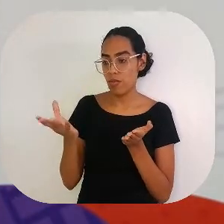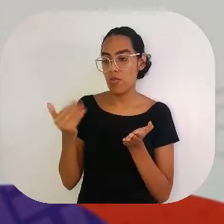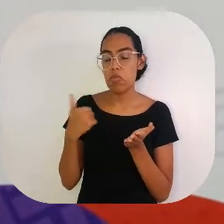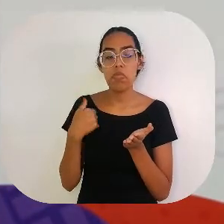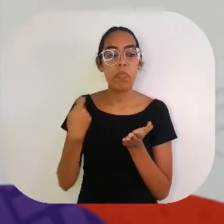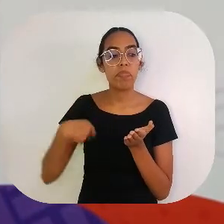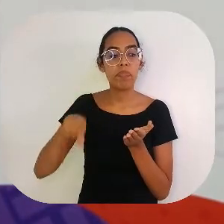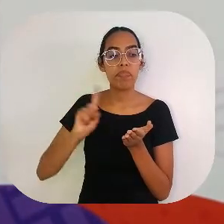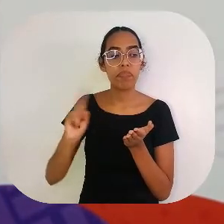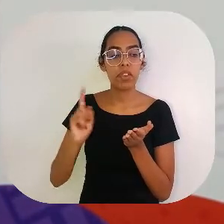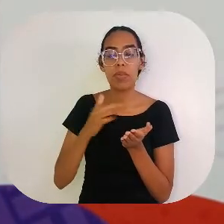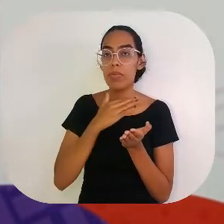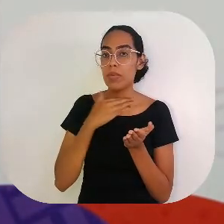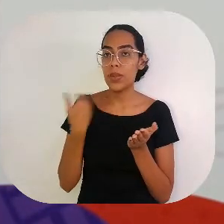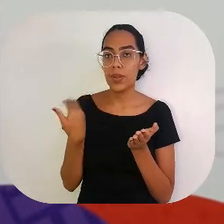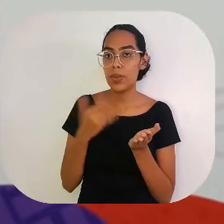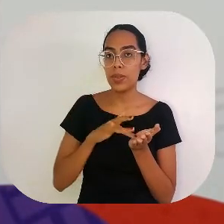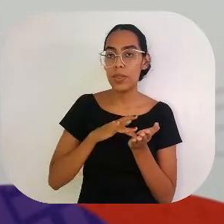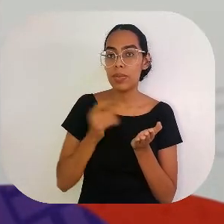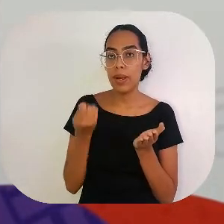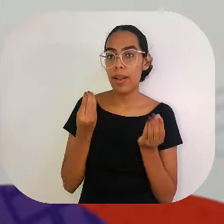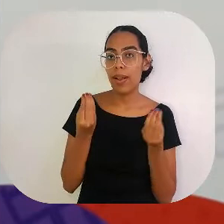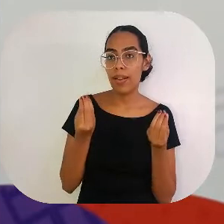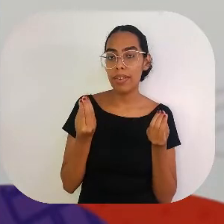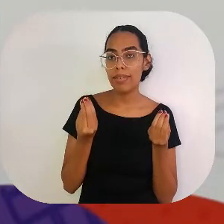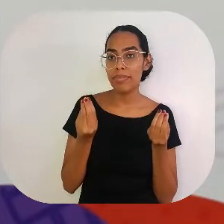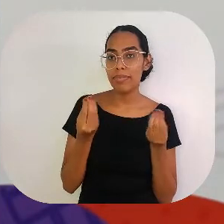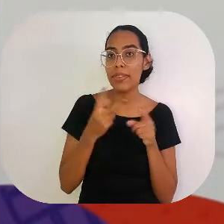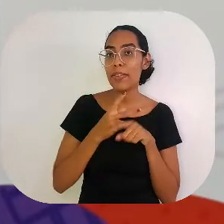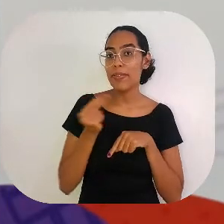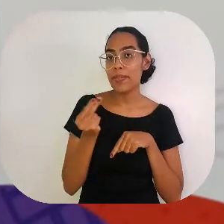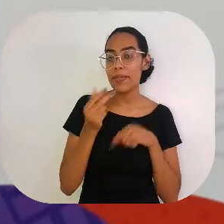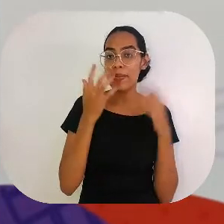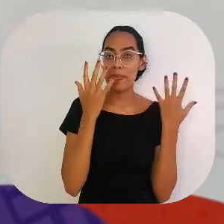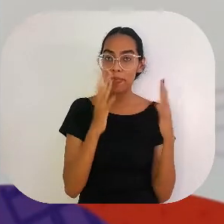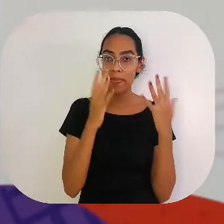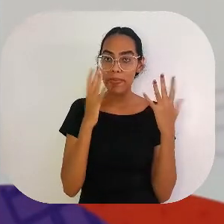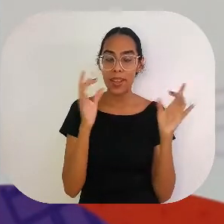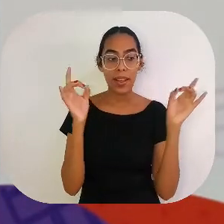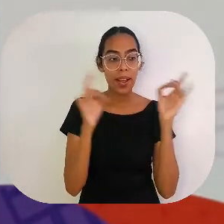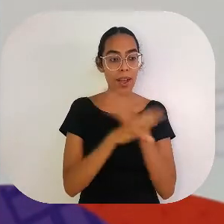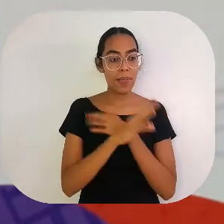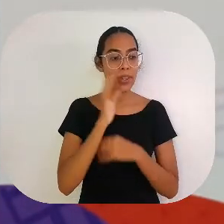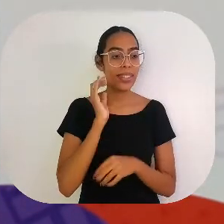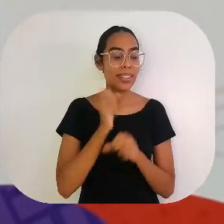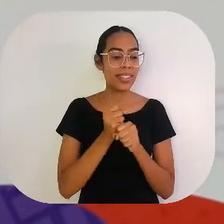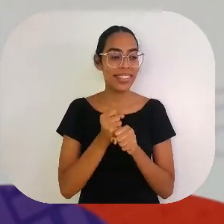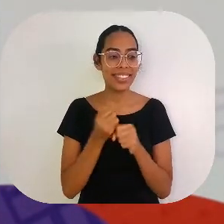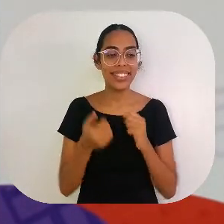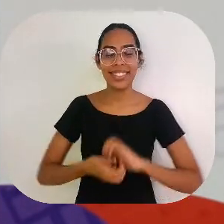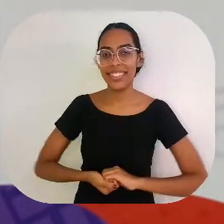dividiram, a conta ficou paga e o seu Manel não precisou mais se fazer de morto.